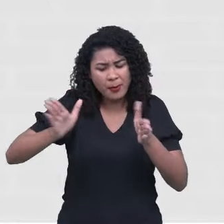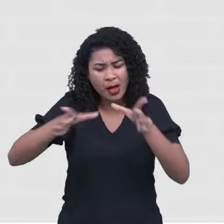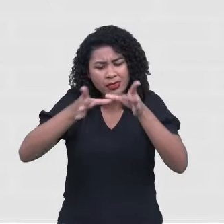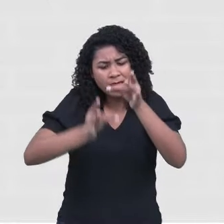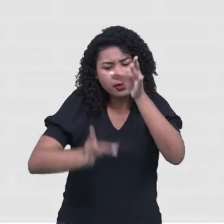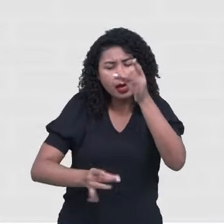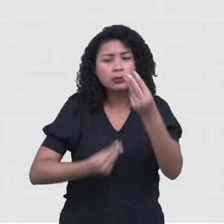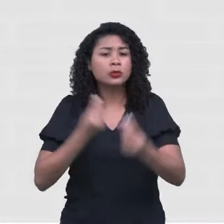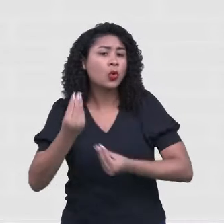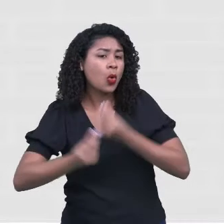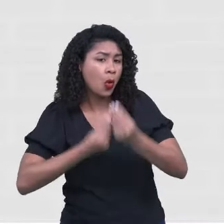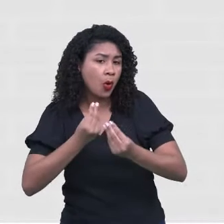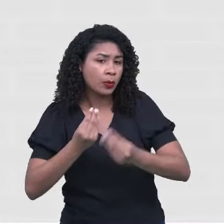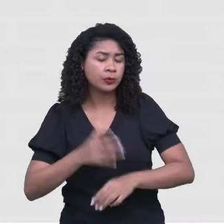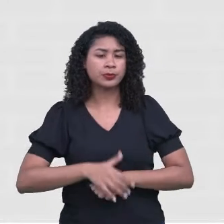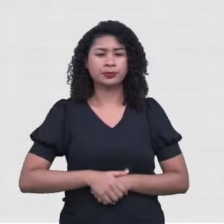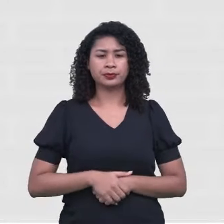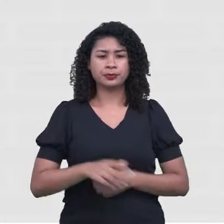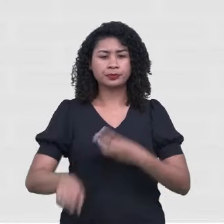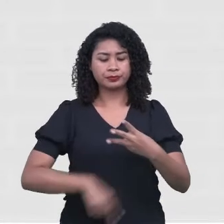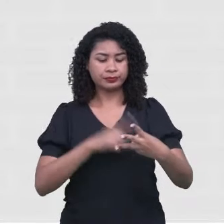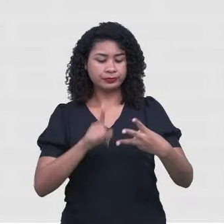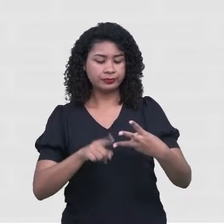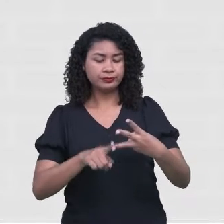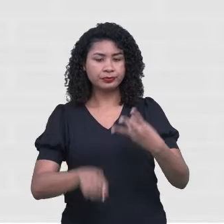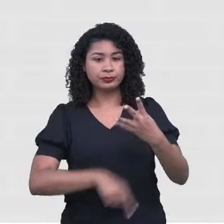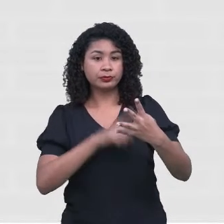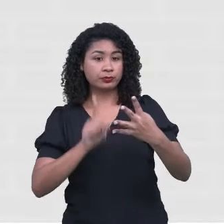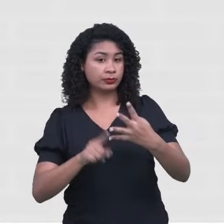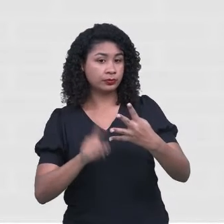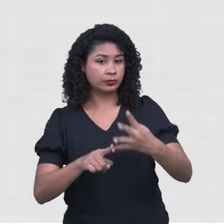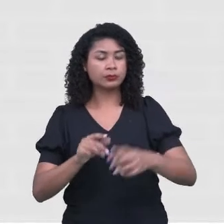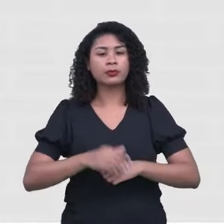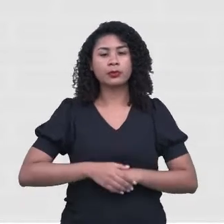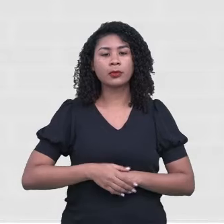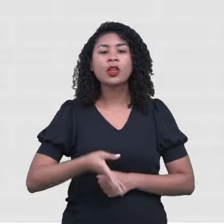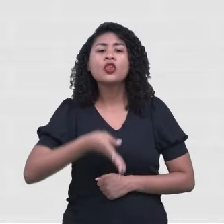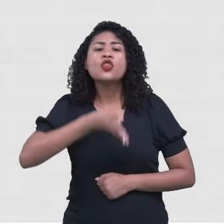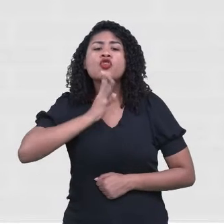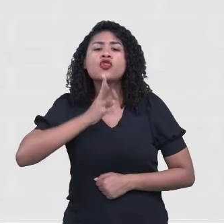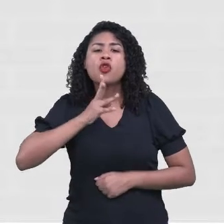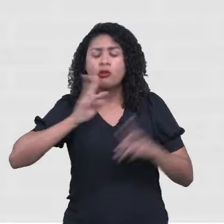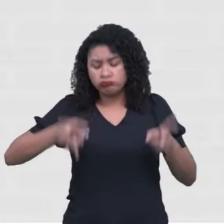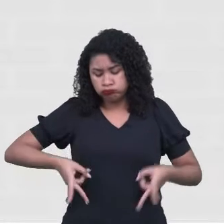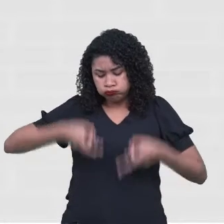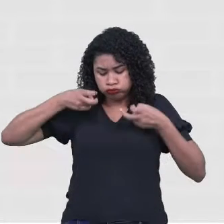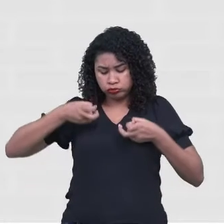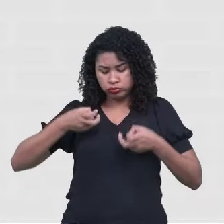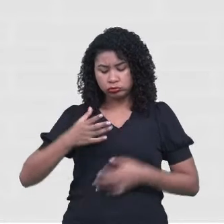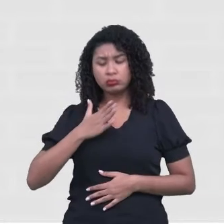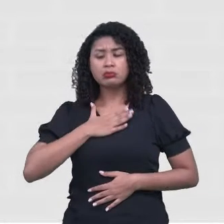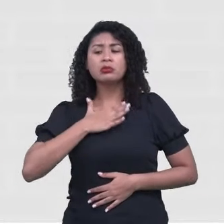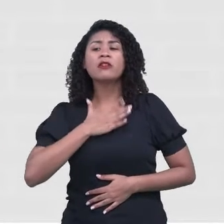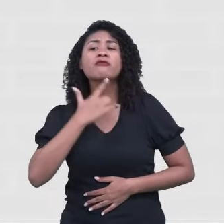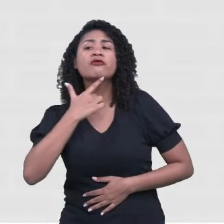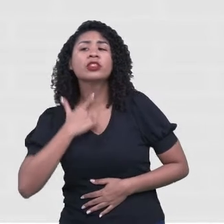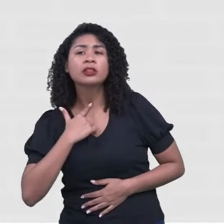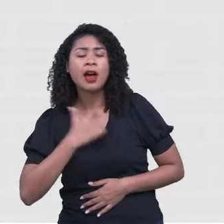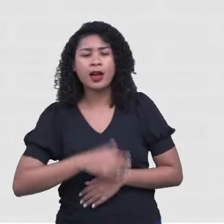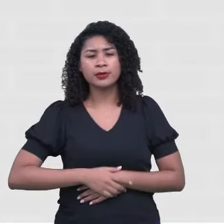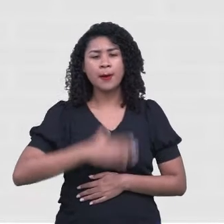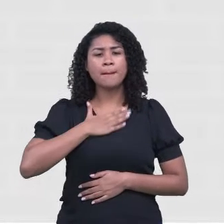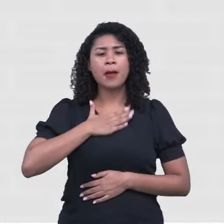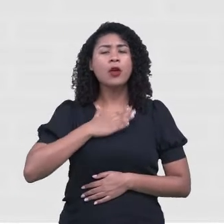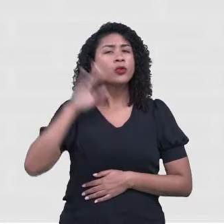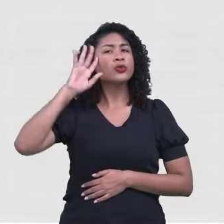Quando eu desenvolvo tudo isso, eu vou ter o quê? A compreensão do que eu quero. Como eu vou alcançar. Como